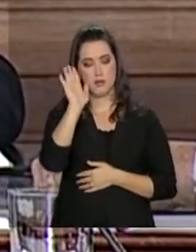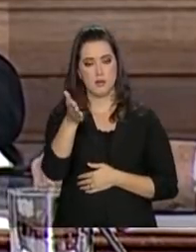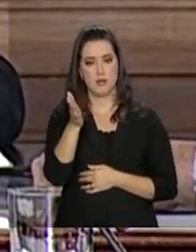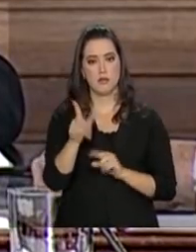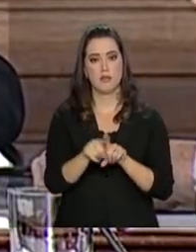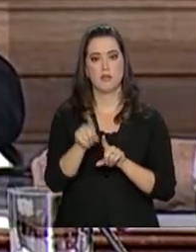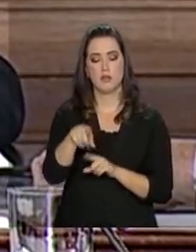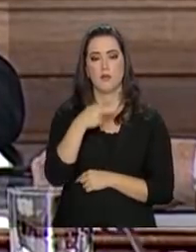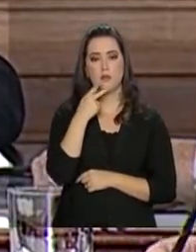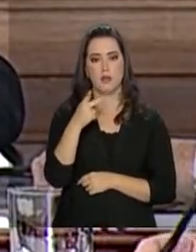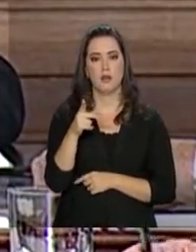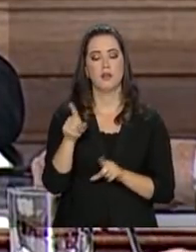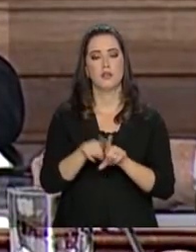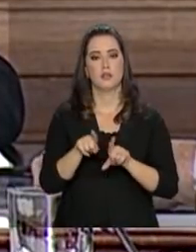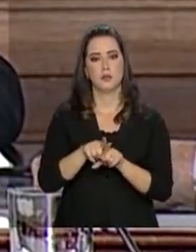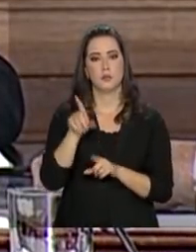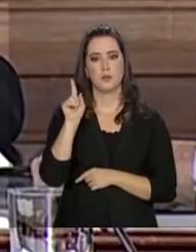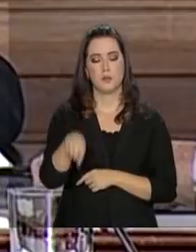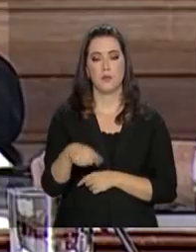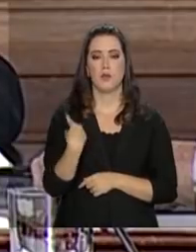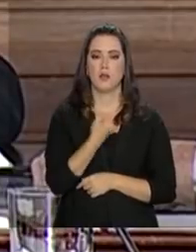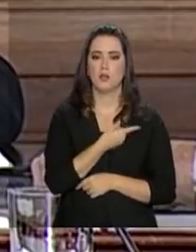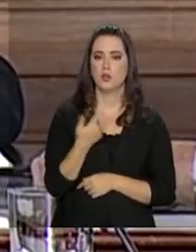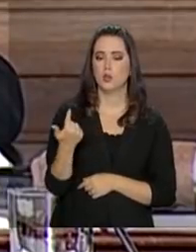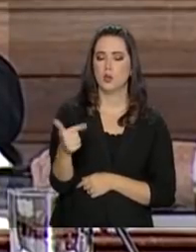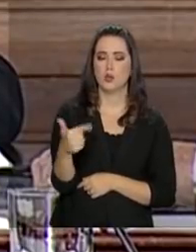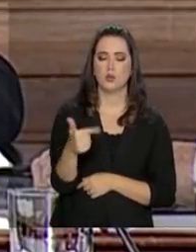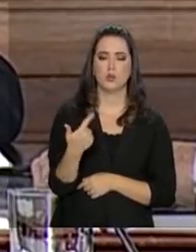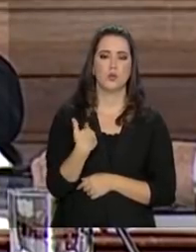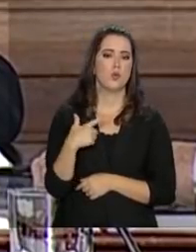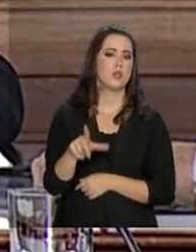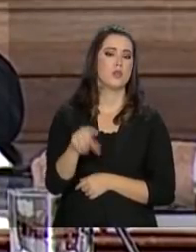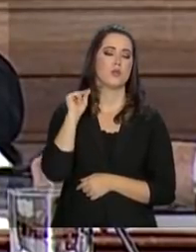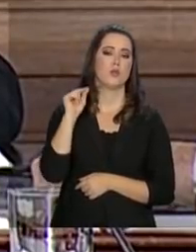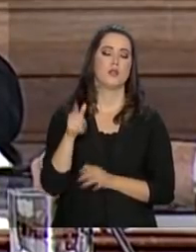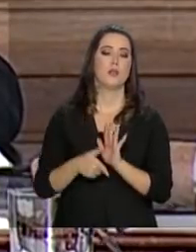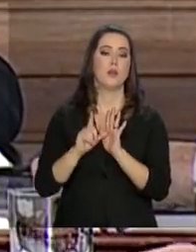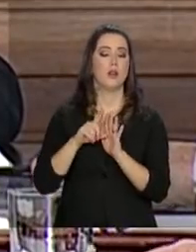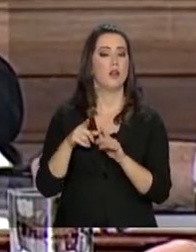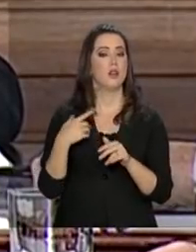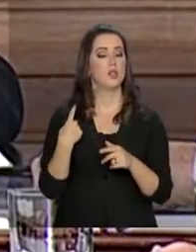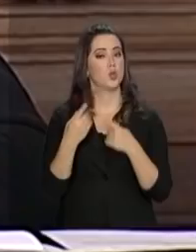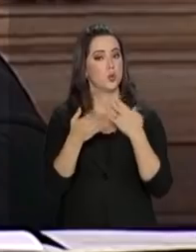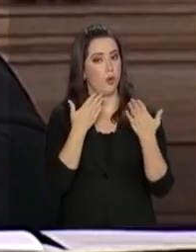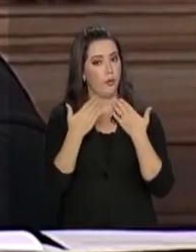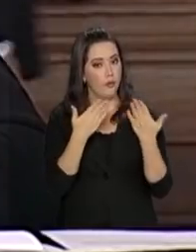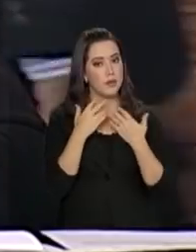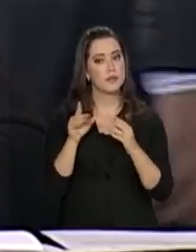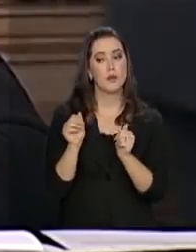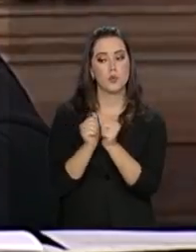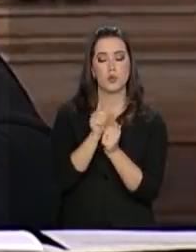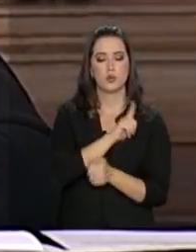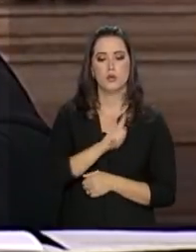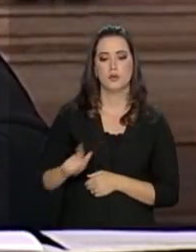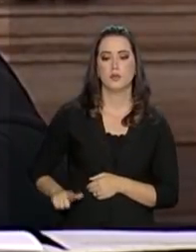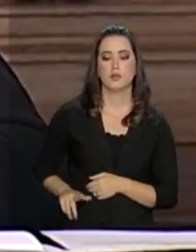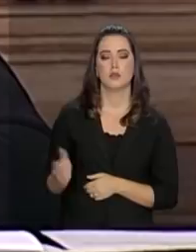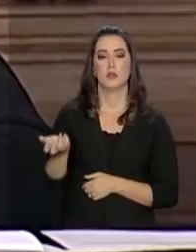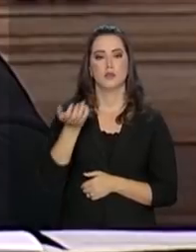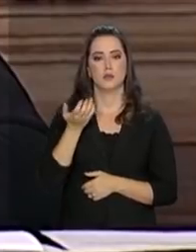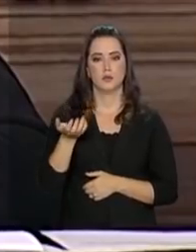quero também ressaltar é que nós não tomamos essa providência sem antes conversar com a governadora. E vamos desejar